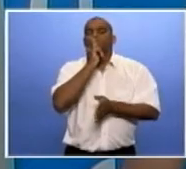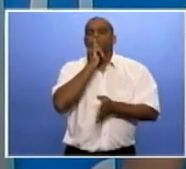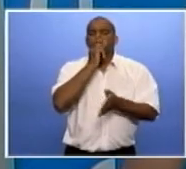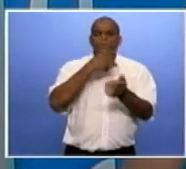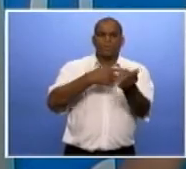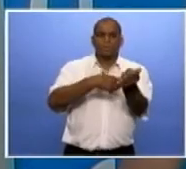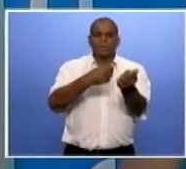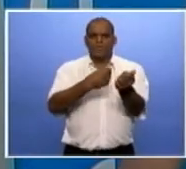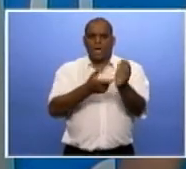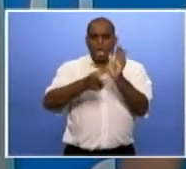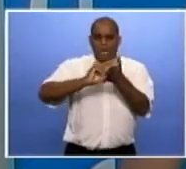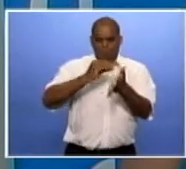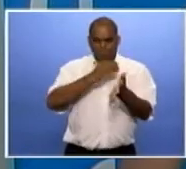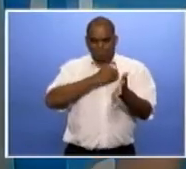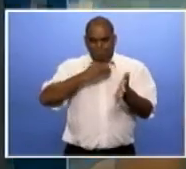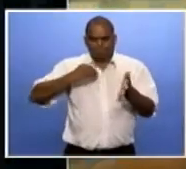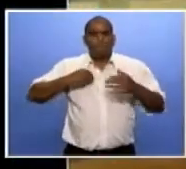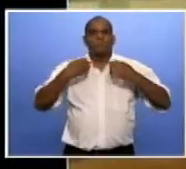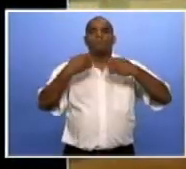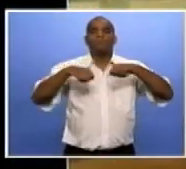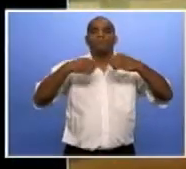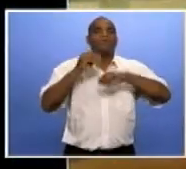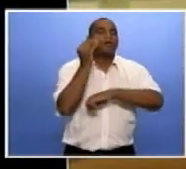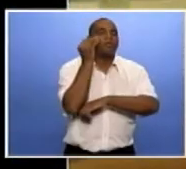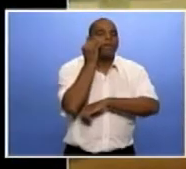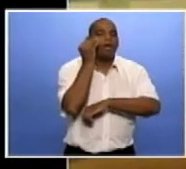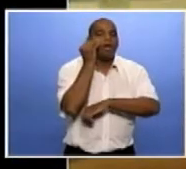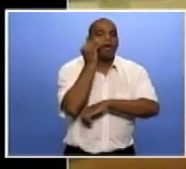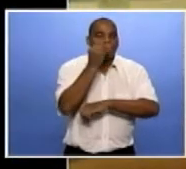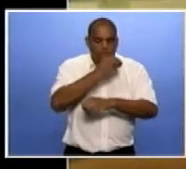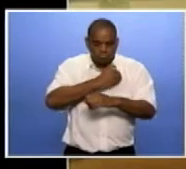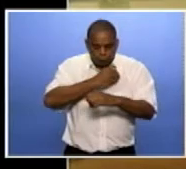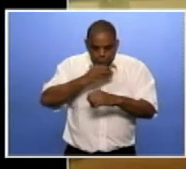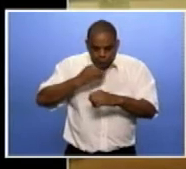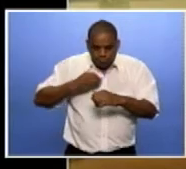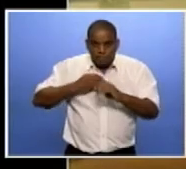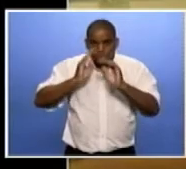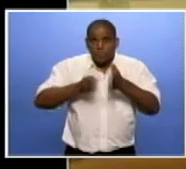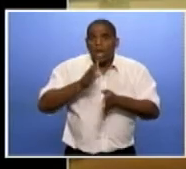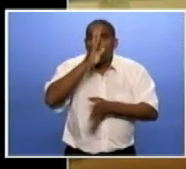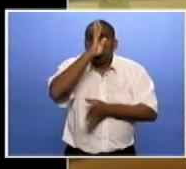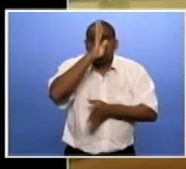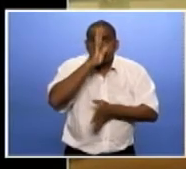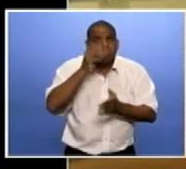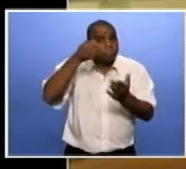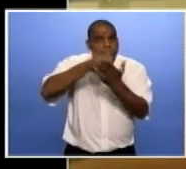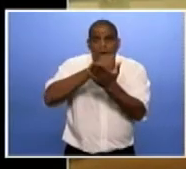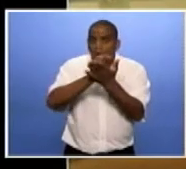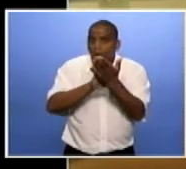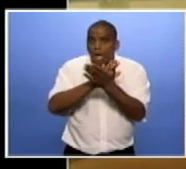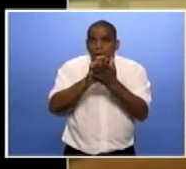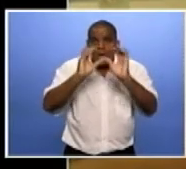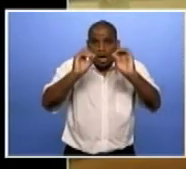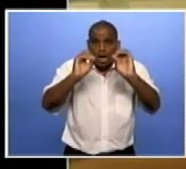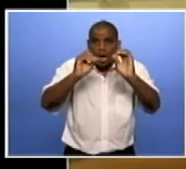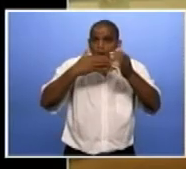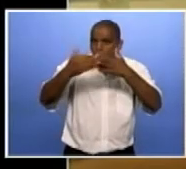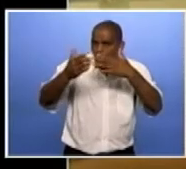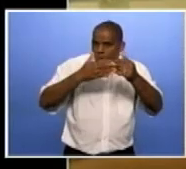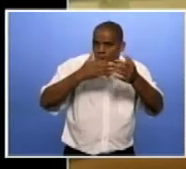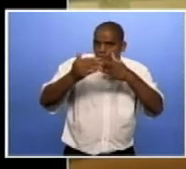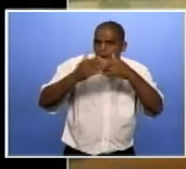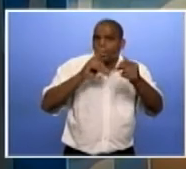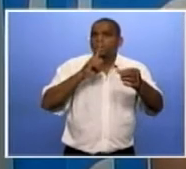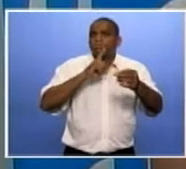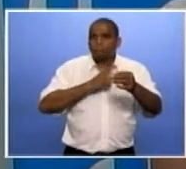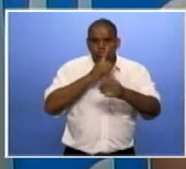soropositivo é fazendo o teste. Esse teste é gratuito em qualquer serviço de saúde. Uma vez que